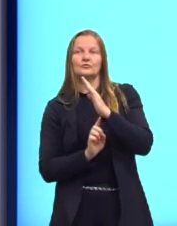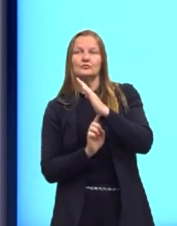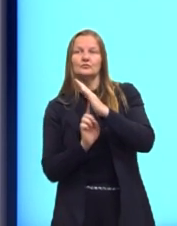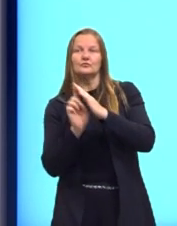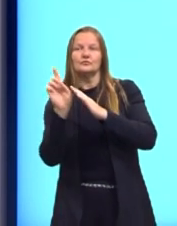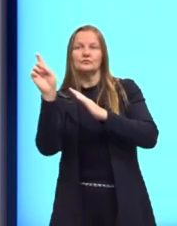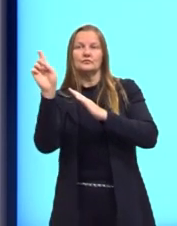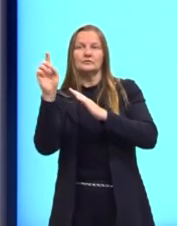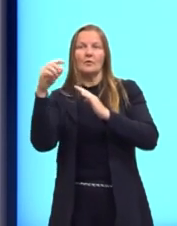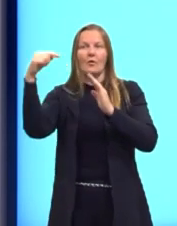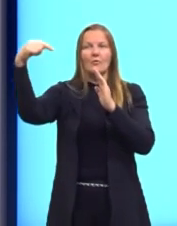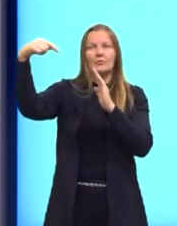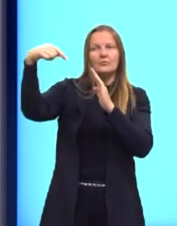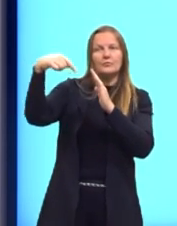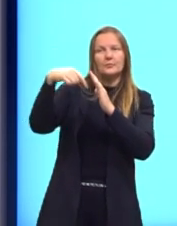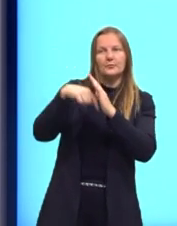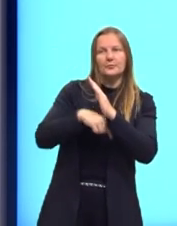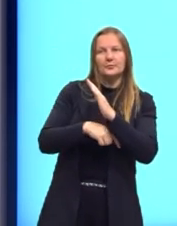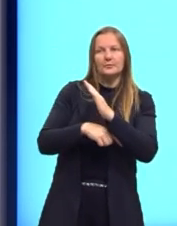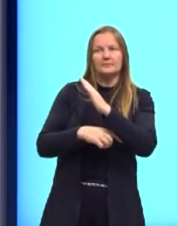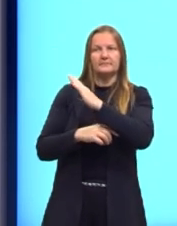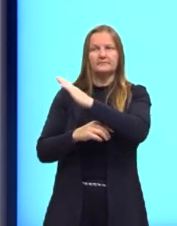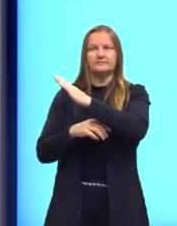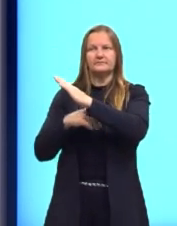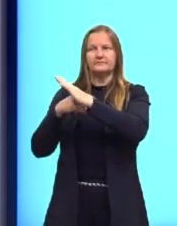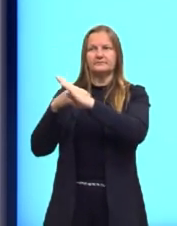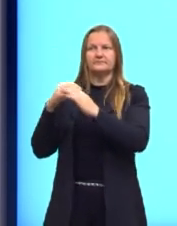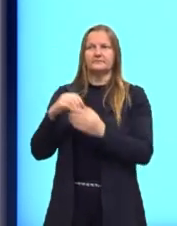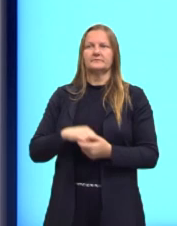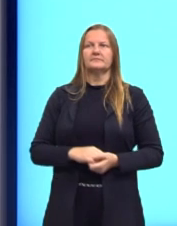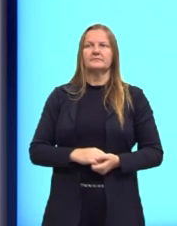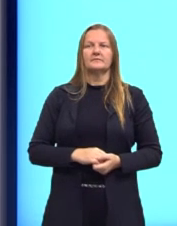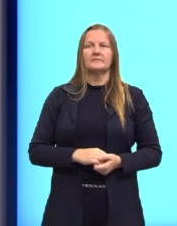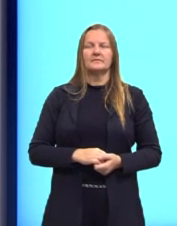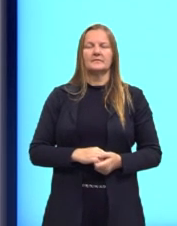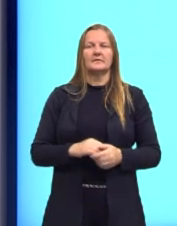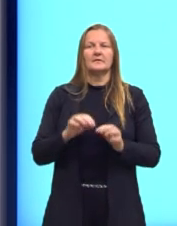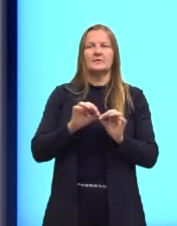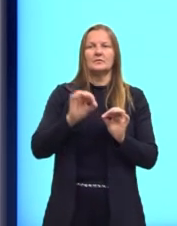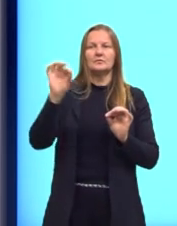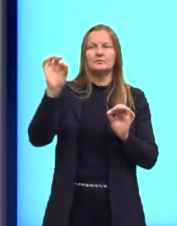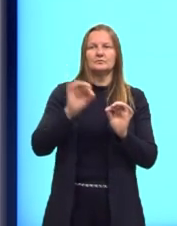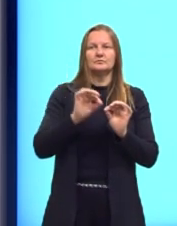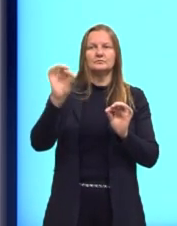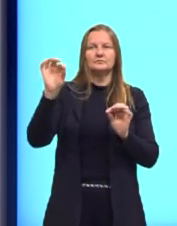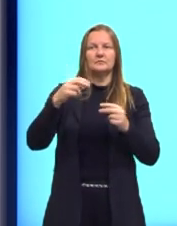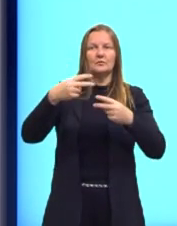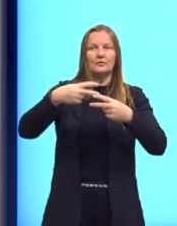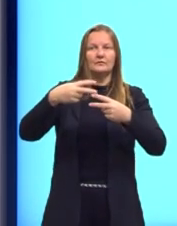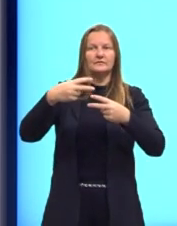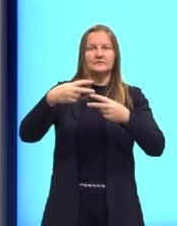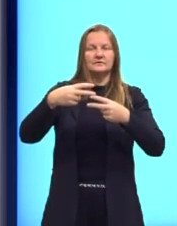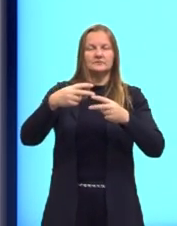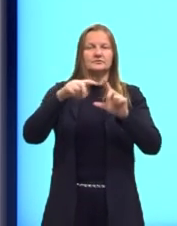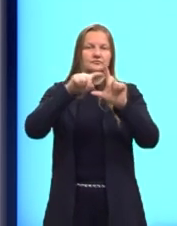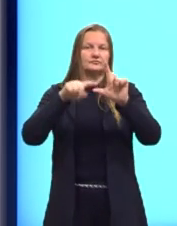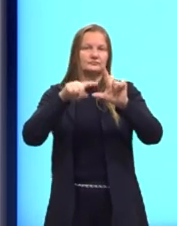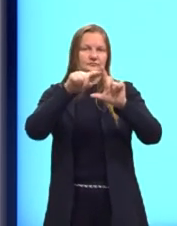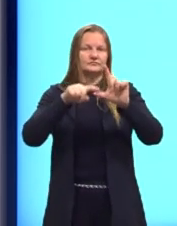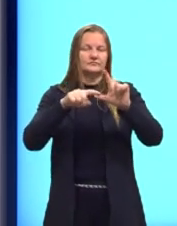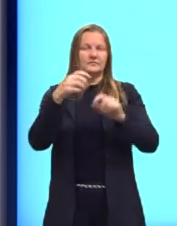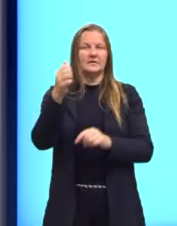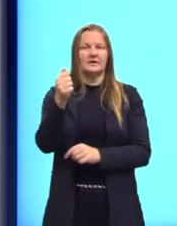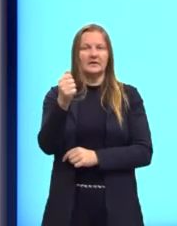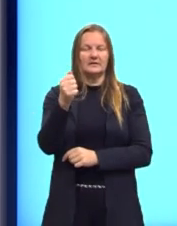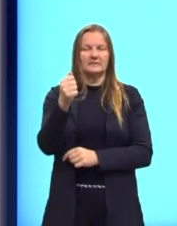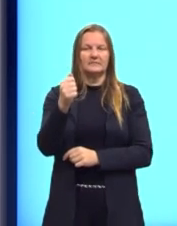Então se ela for crescente, a função, então, ali, afim, quando o coeficiente angular, ou valor de